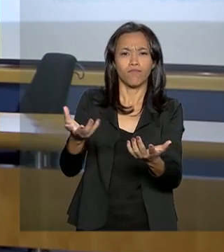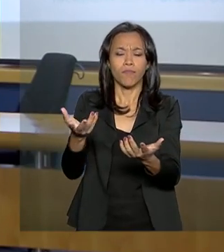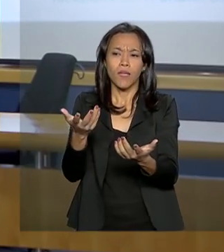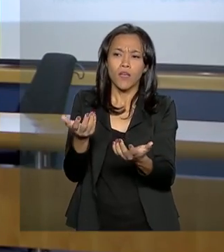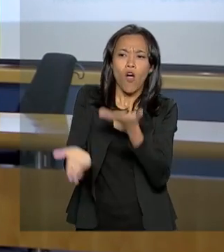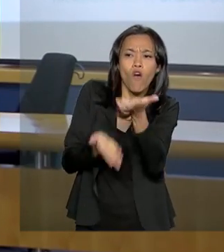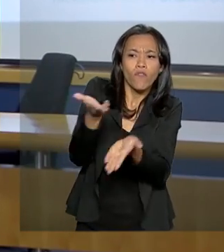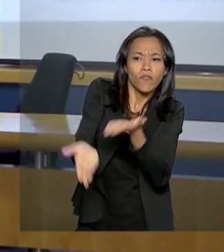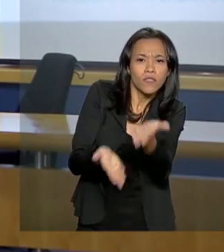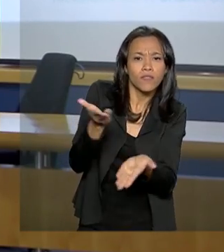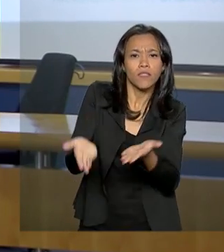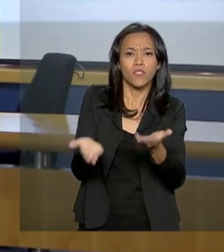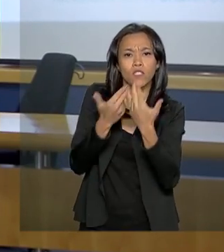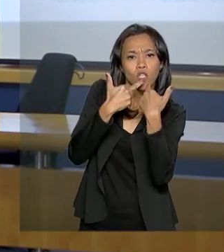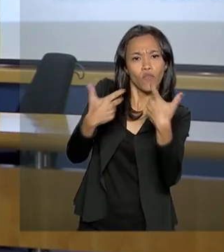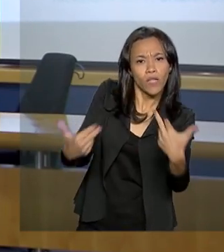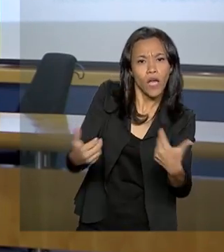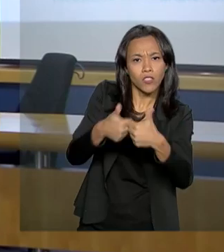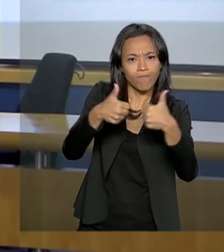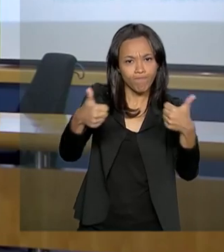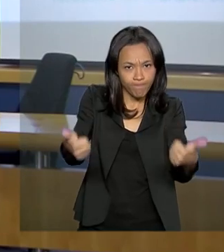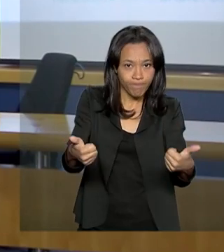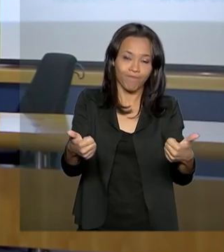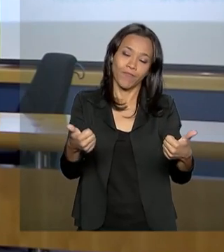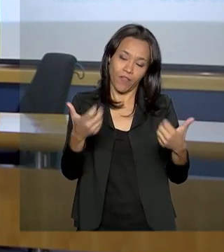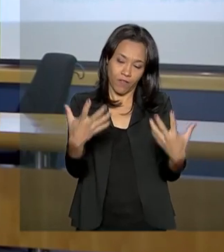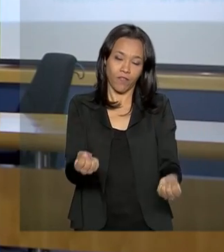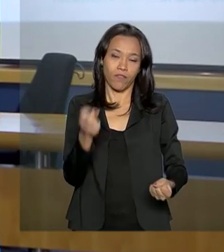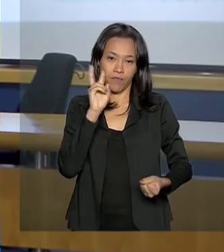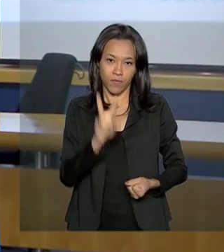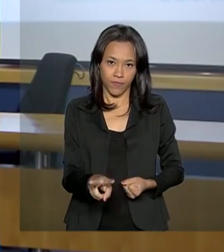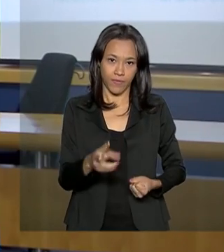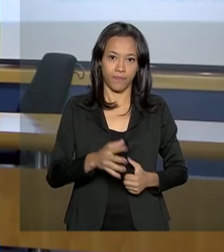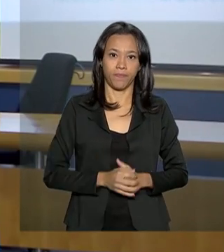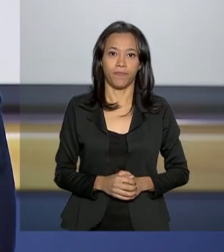serviço prestado ao cliente. Vamos assistir.